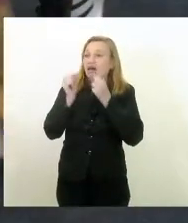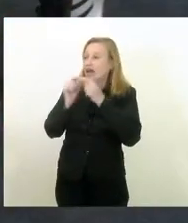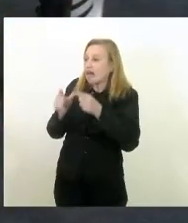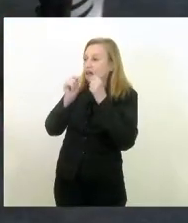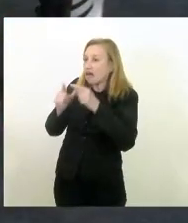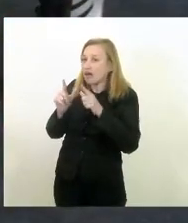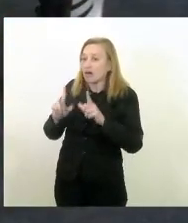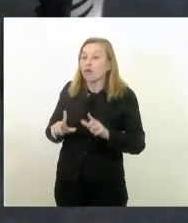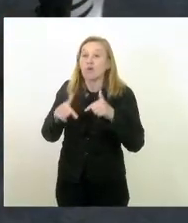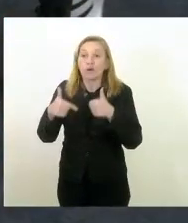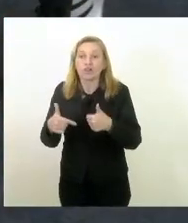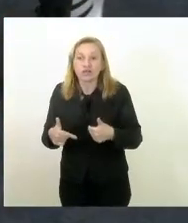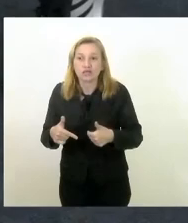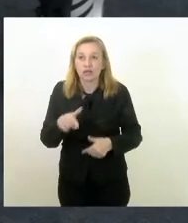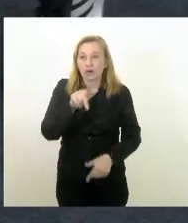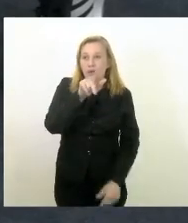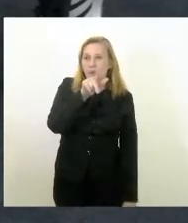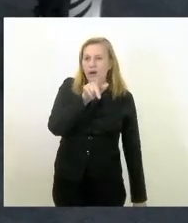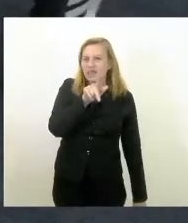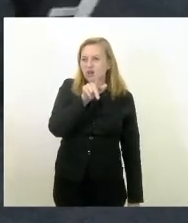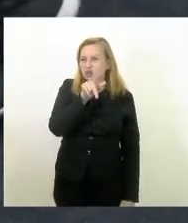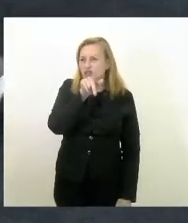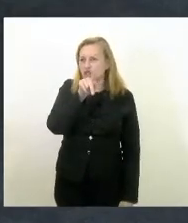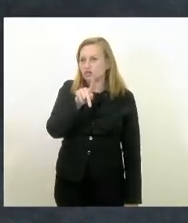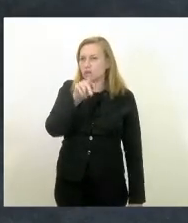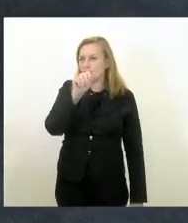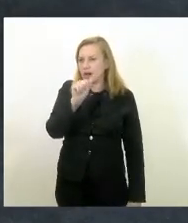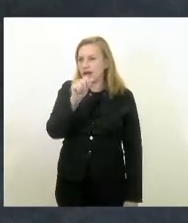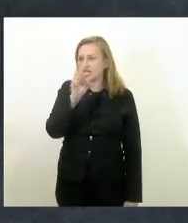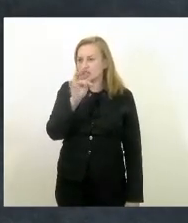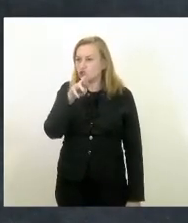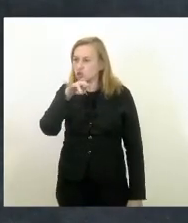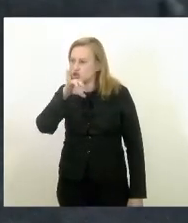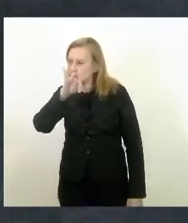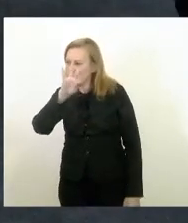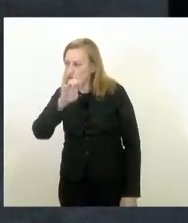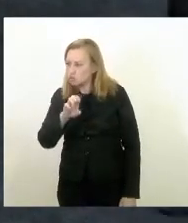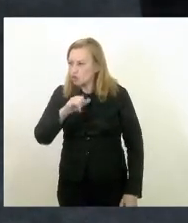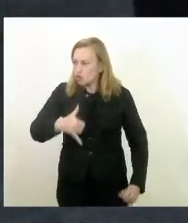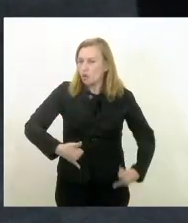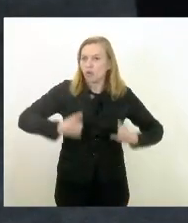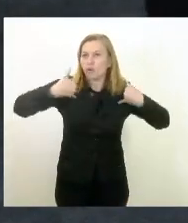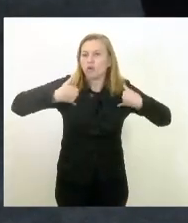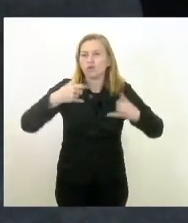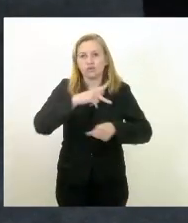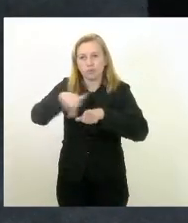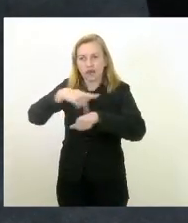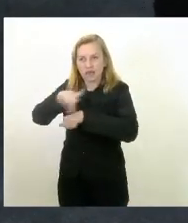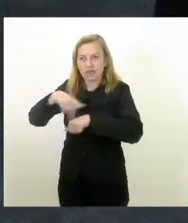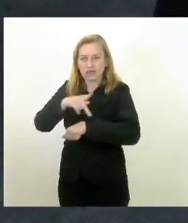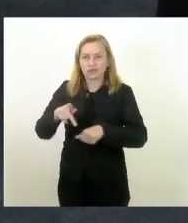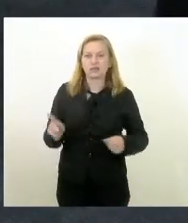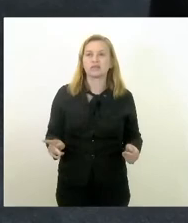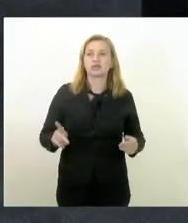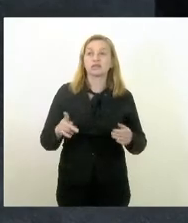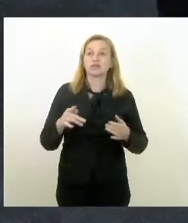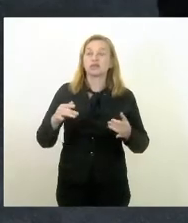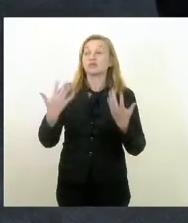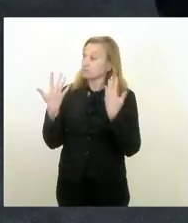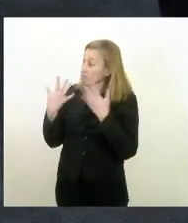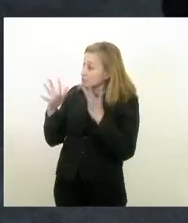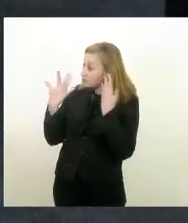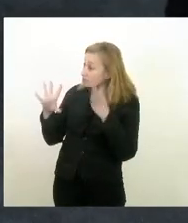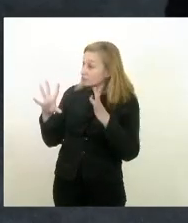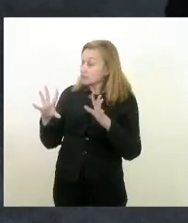ato de patriotismo que teve em Brasília agora e eu parabenizo as nossas forças armadas